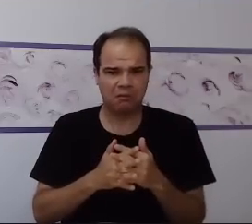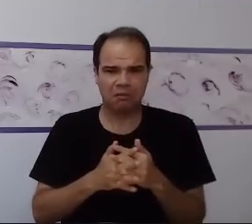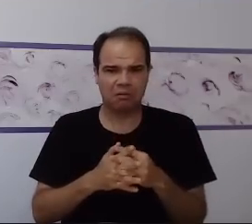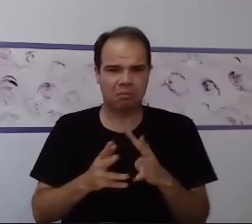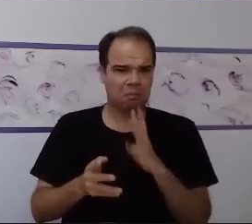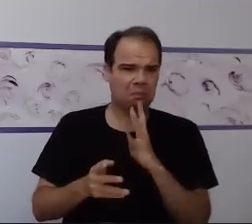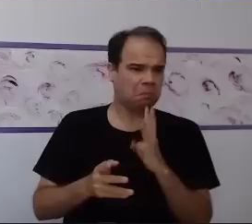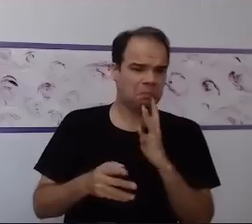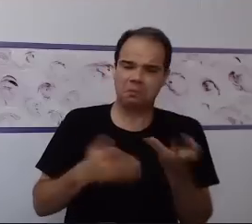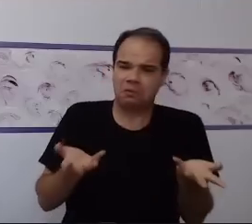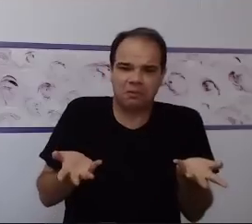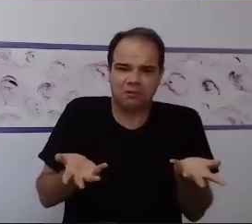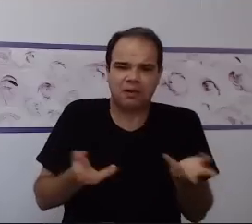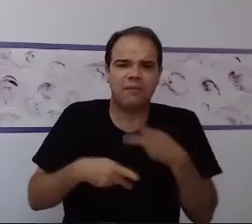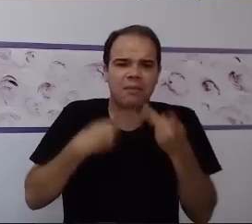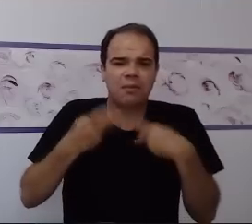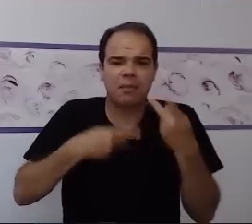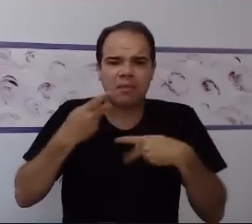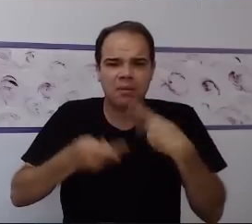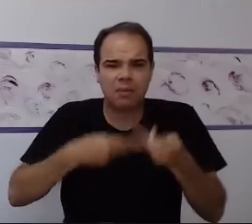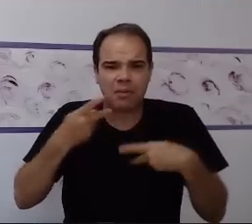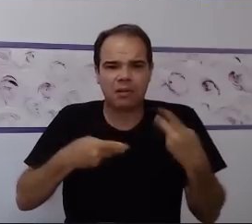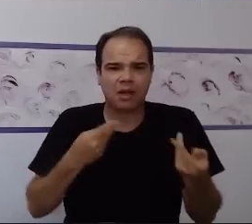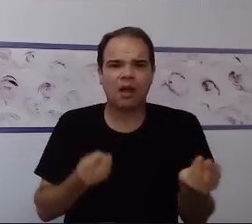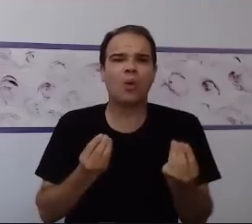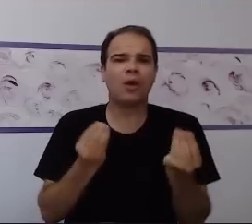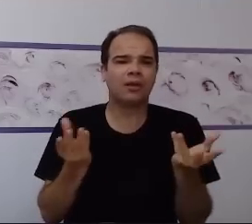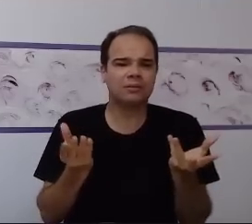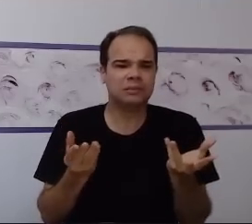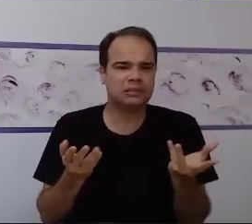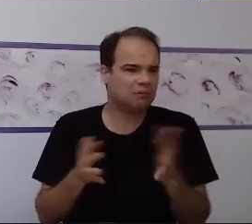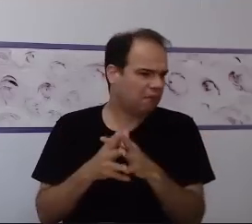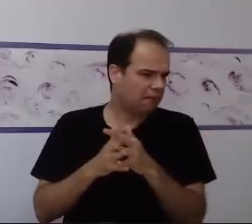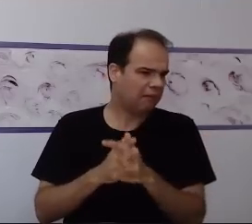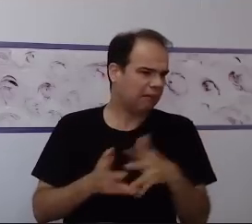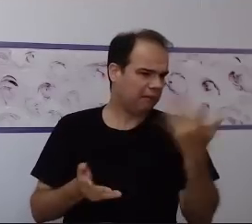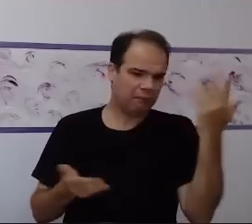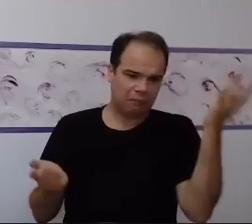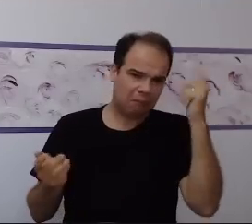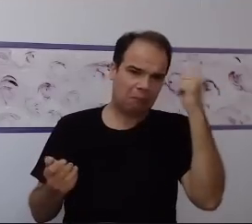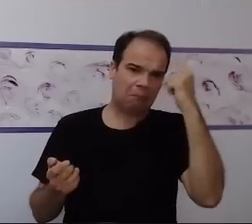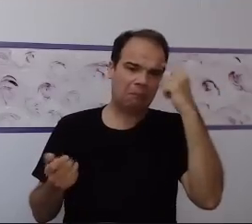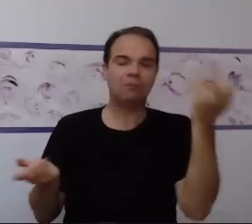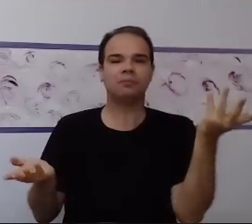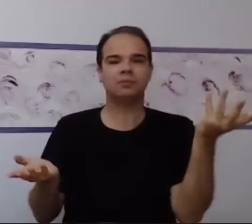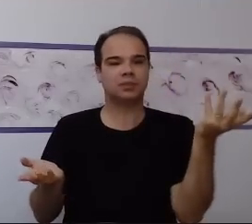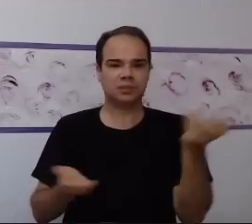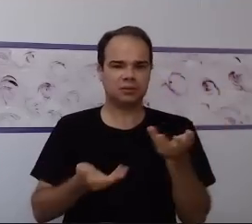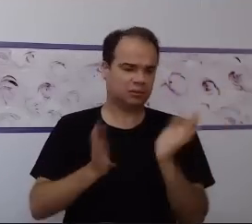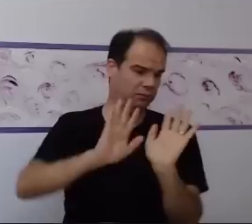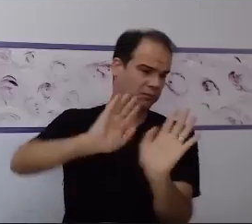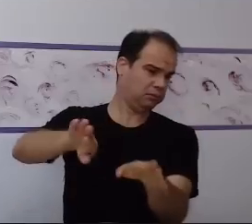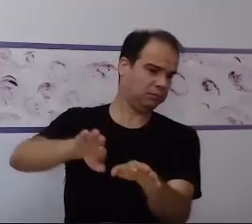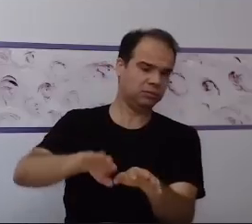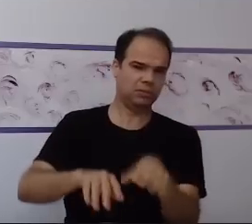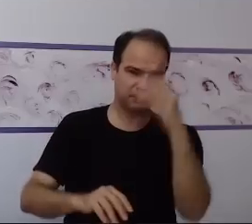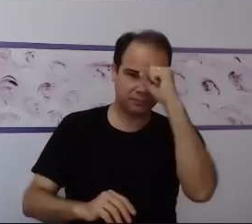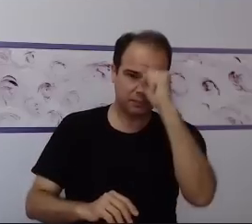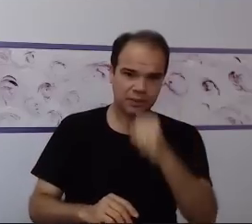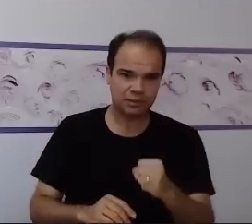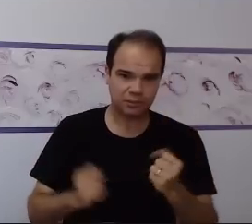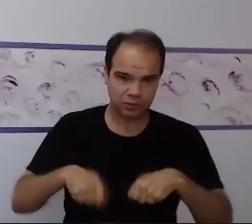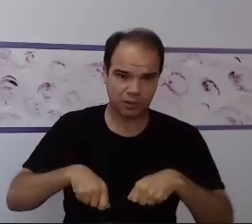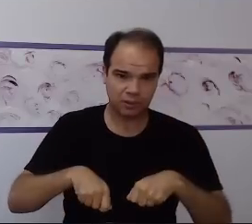não torna significativo. Eu vou rejeitar aquela situação. E aí, eu não tenho aprendizagem.